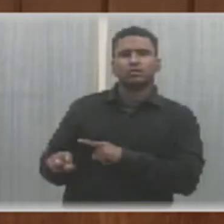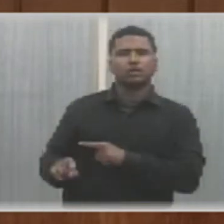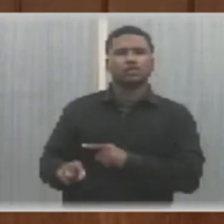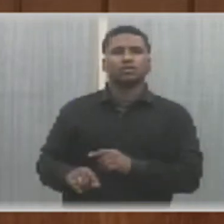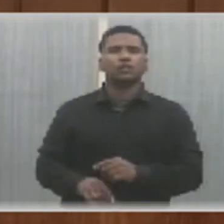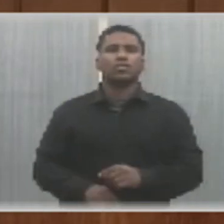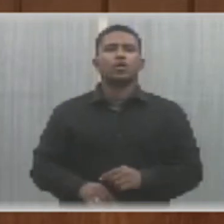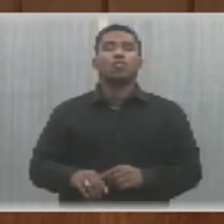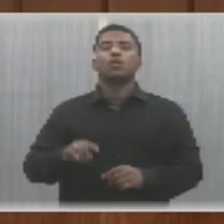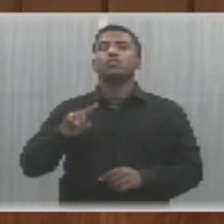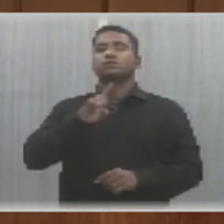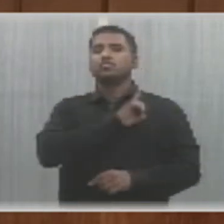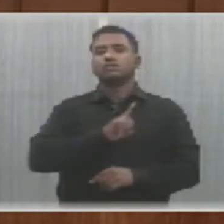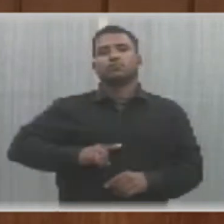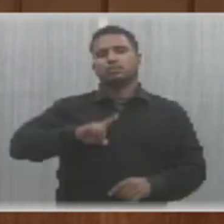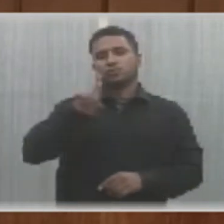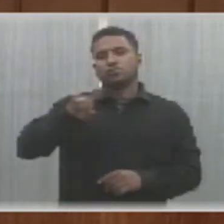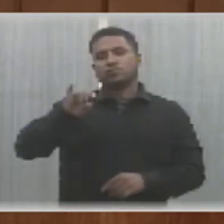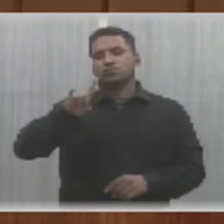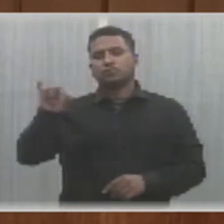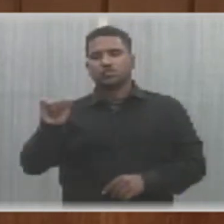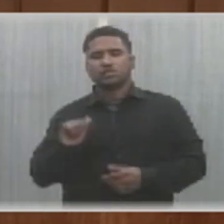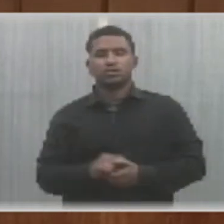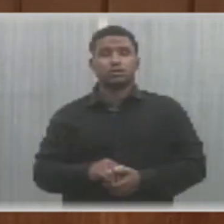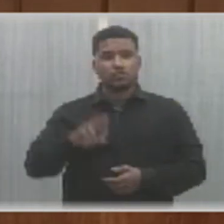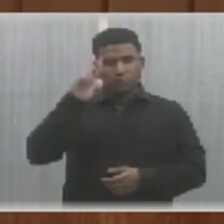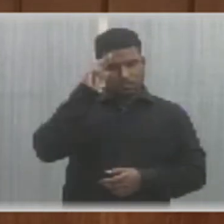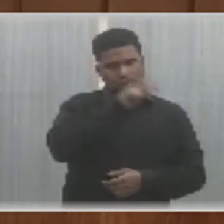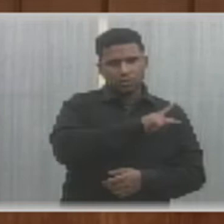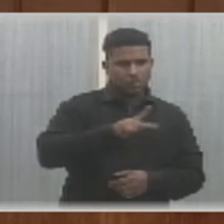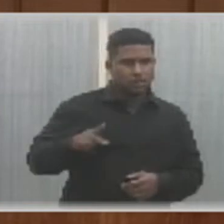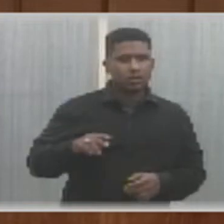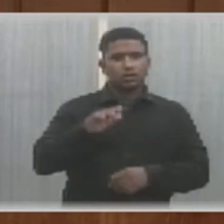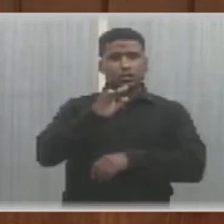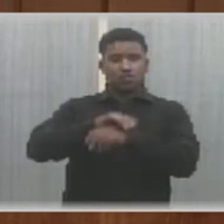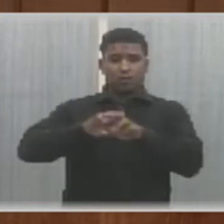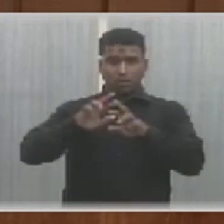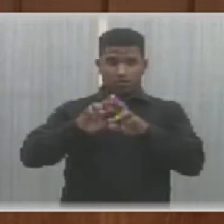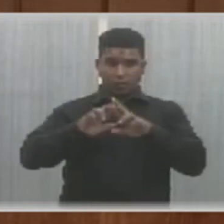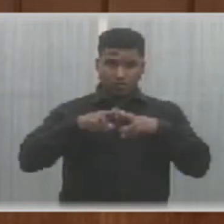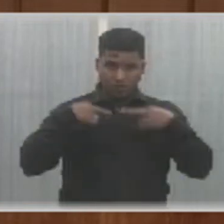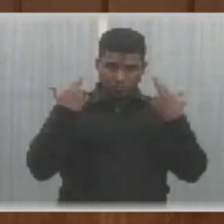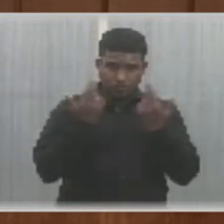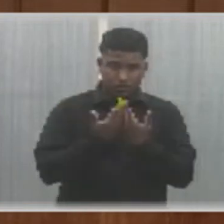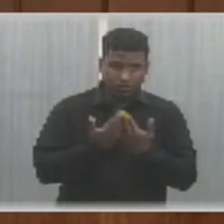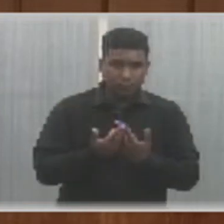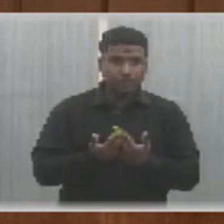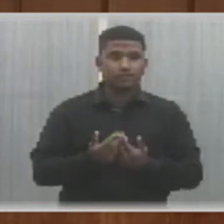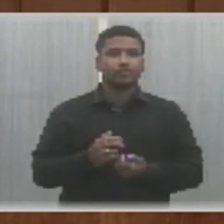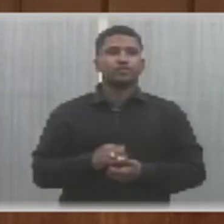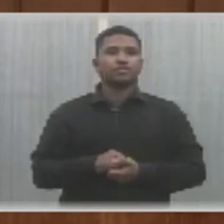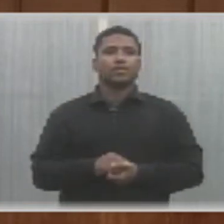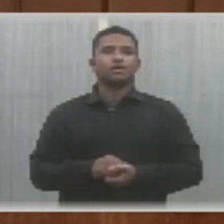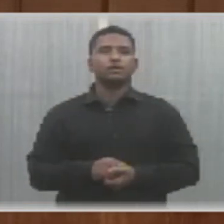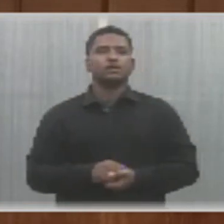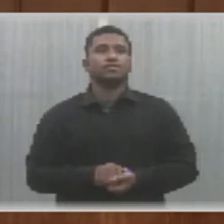pelo senhor deputado Ziza Cavalho. O senhor presidente, com a anuência do plenário, convocou uma sessão extraordinária